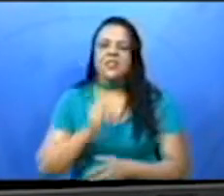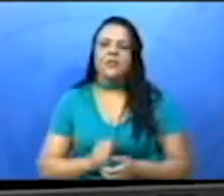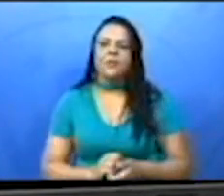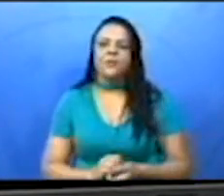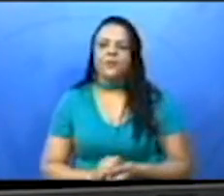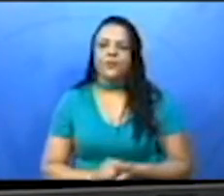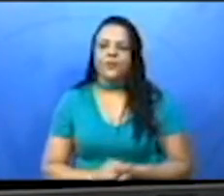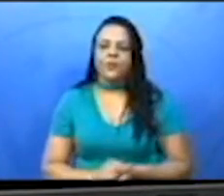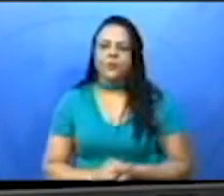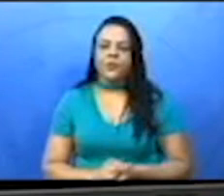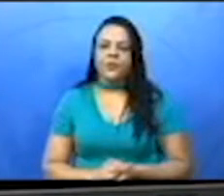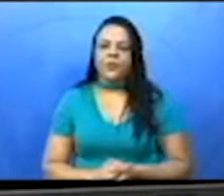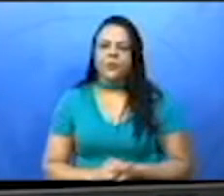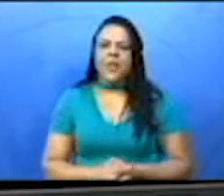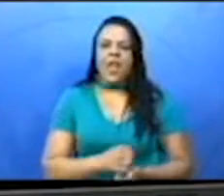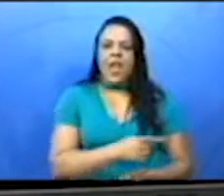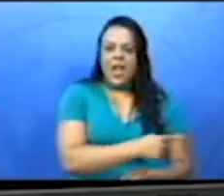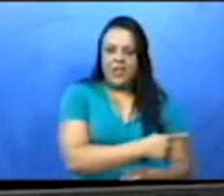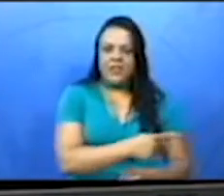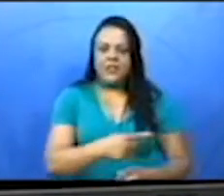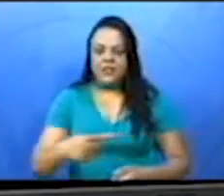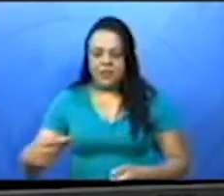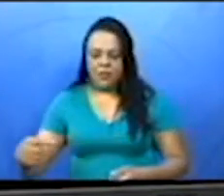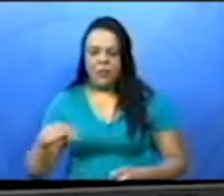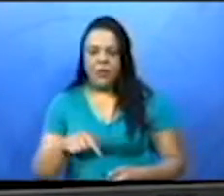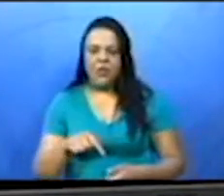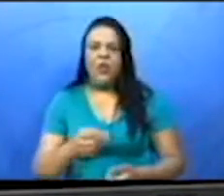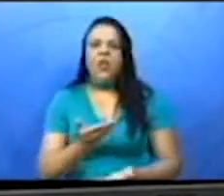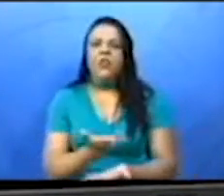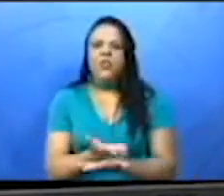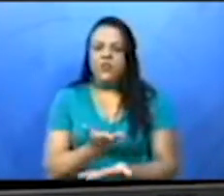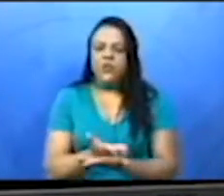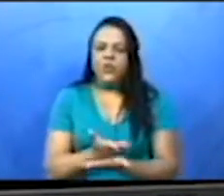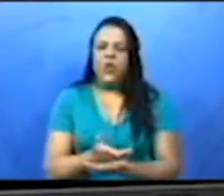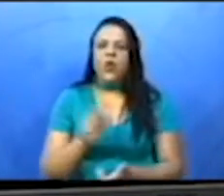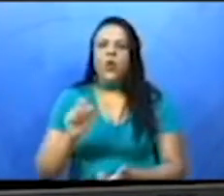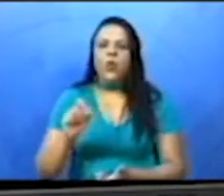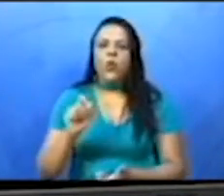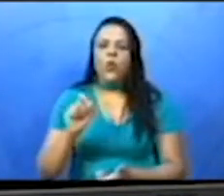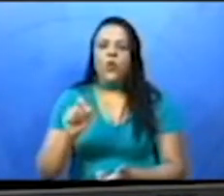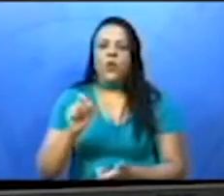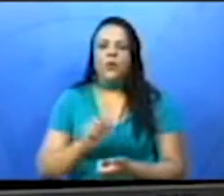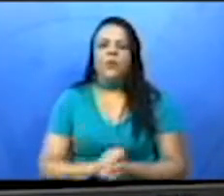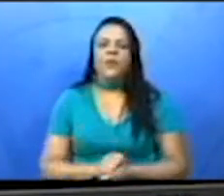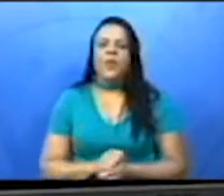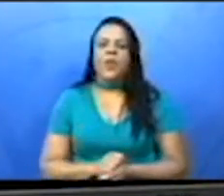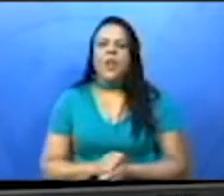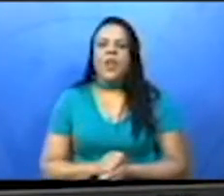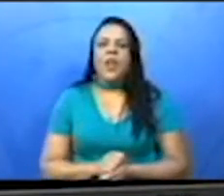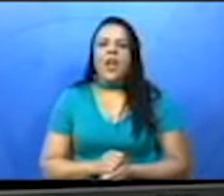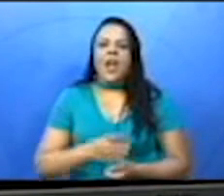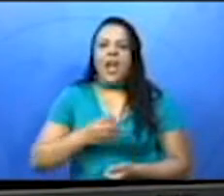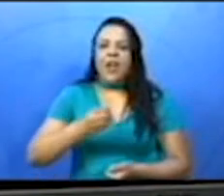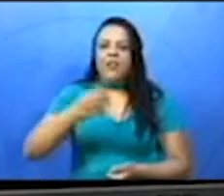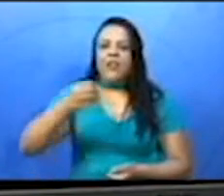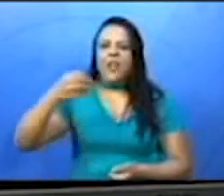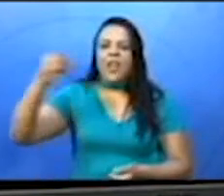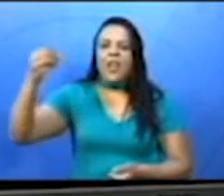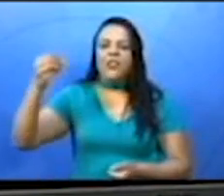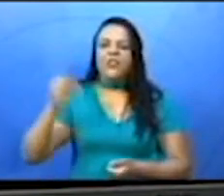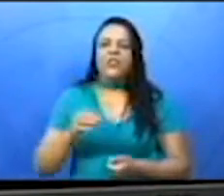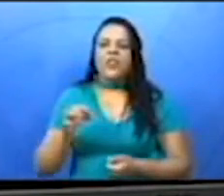Essa semana, vocês estudaram sobre a viagem dos grãos de pólen e sobre frutas e